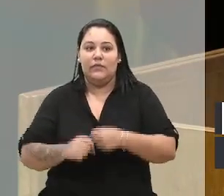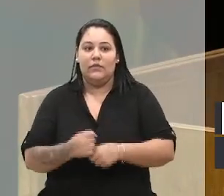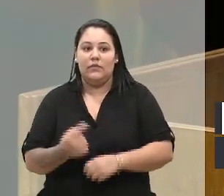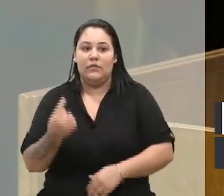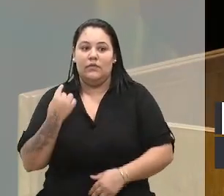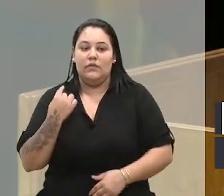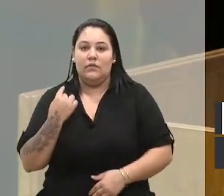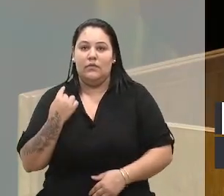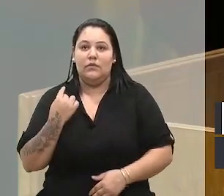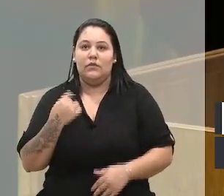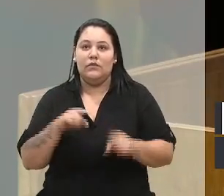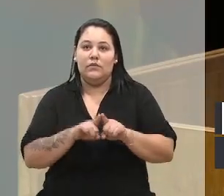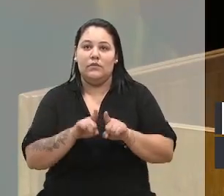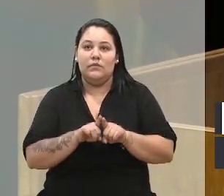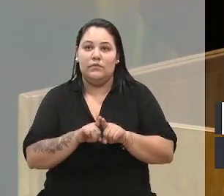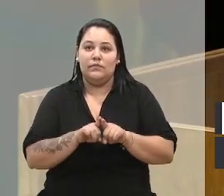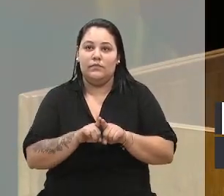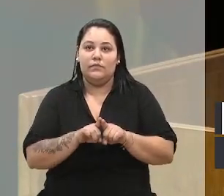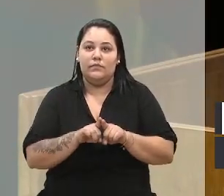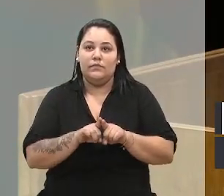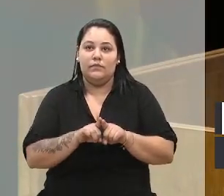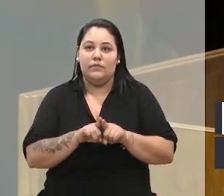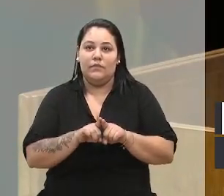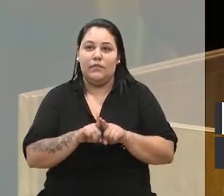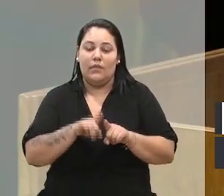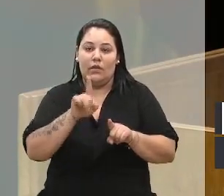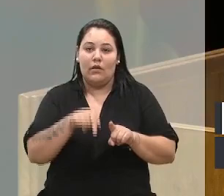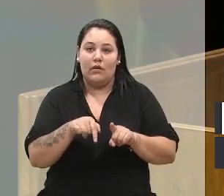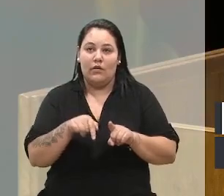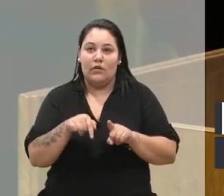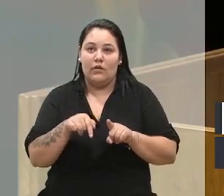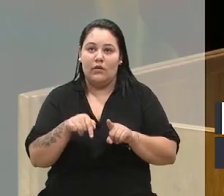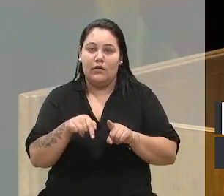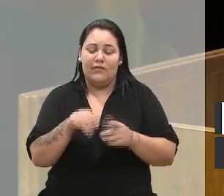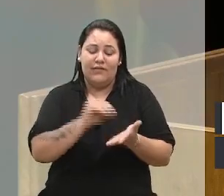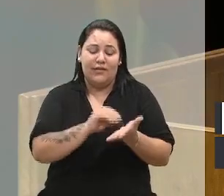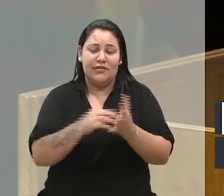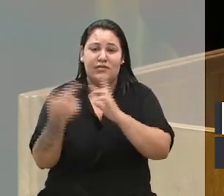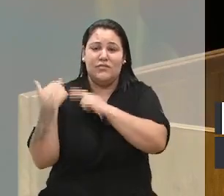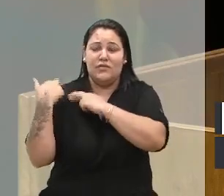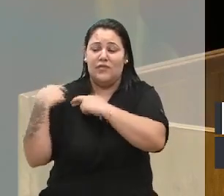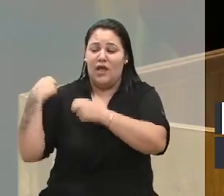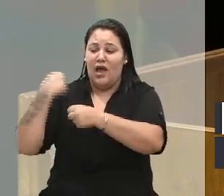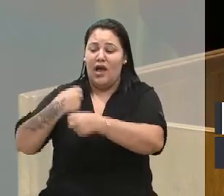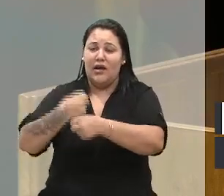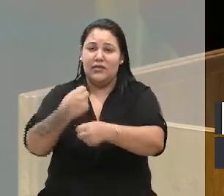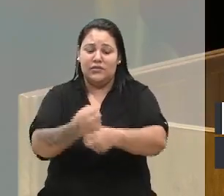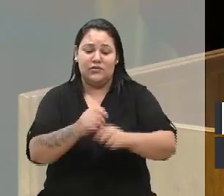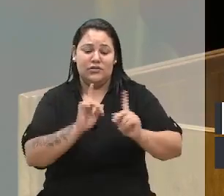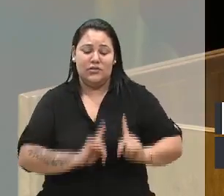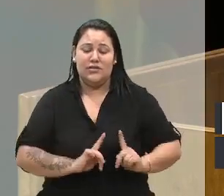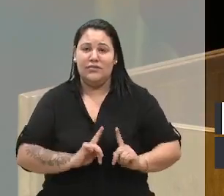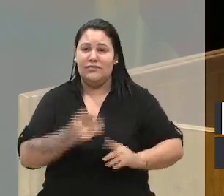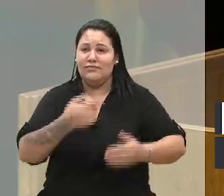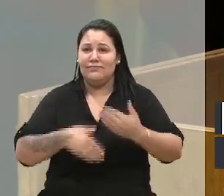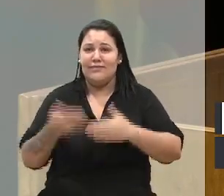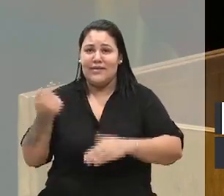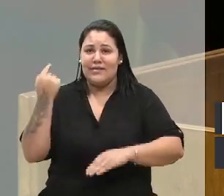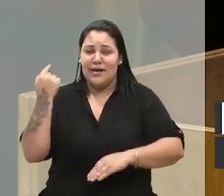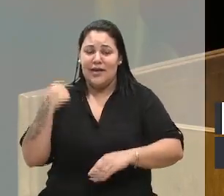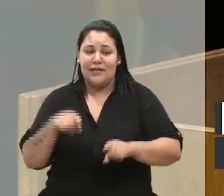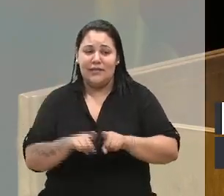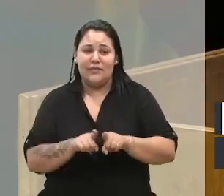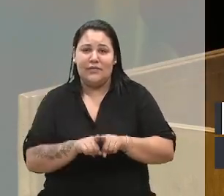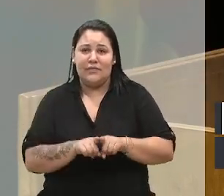São irresponsabilidades que vêm há anos, de gestões passadas, e agora